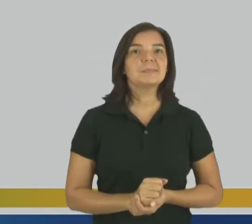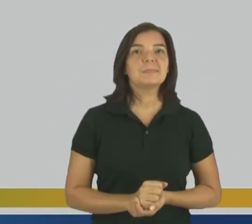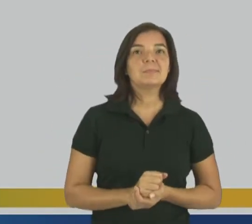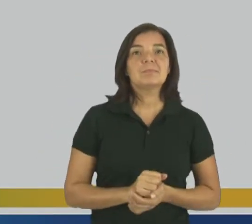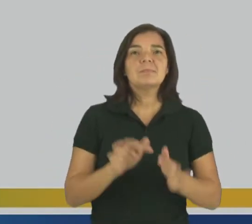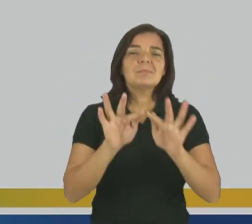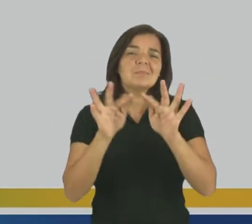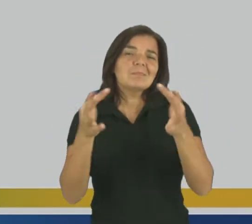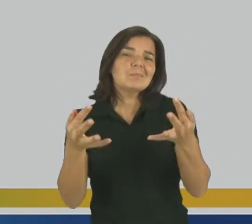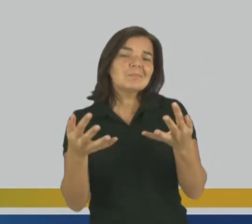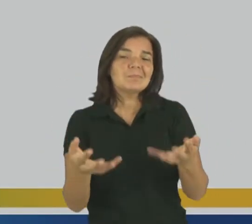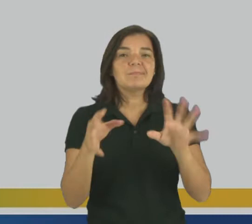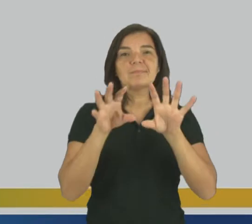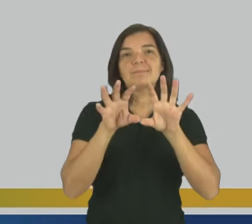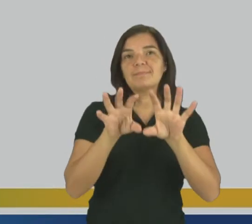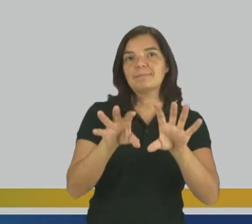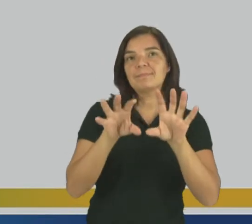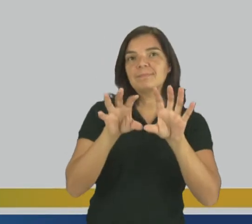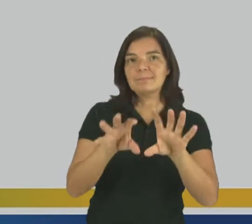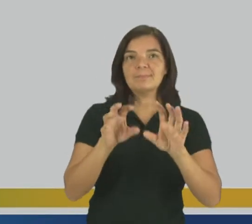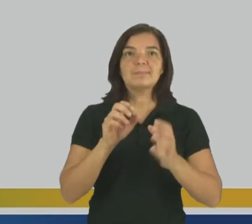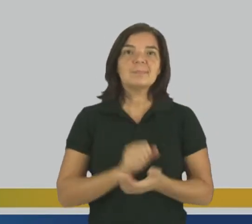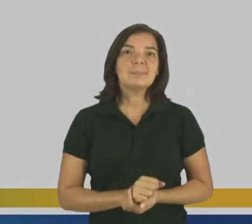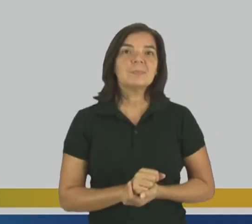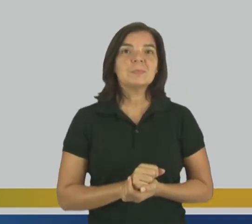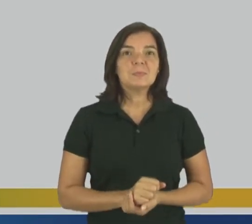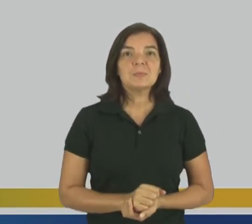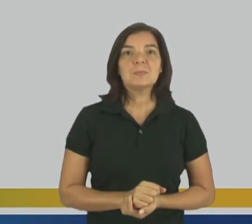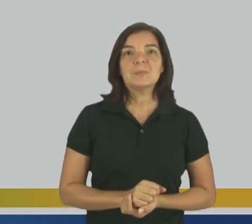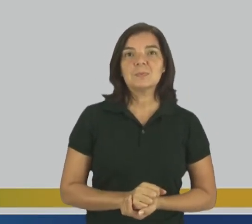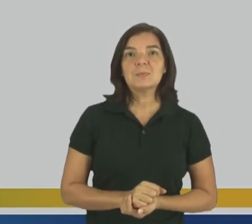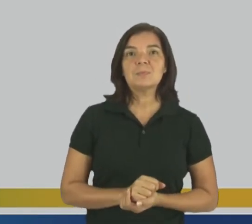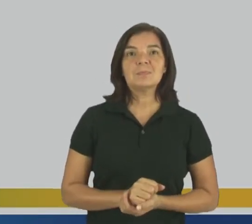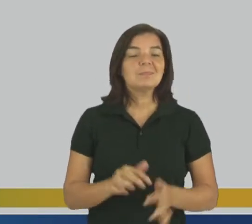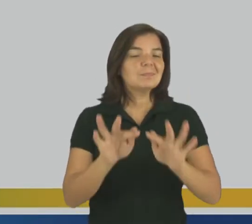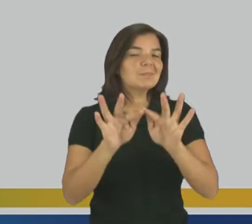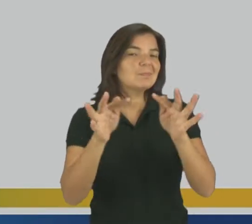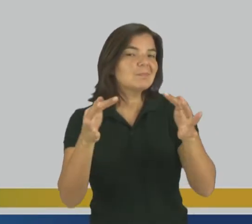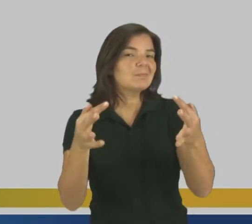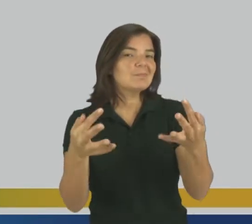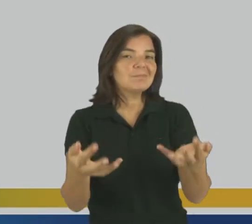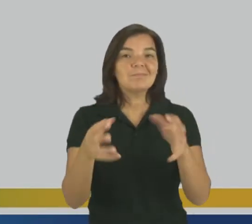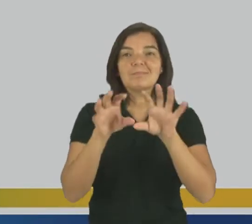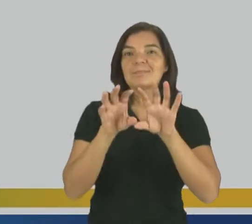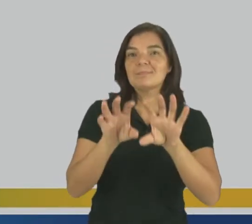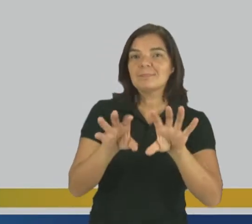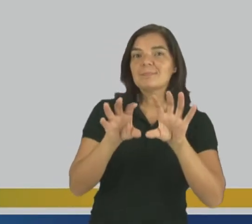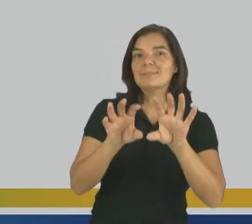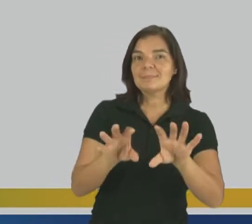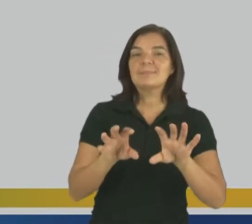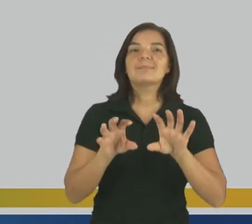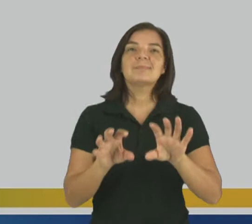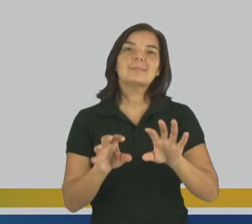É simples assim É simples assim